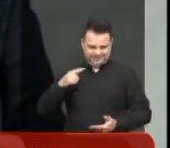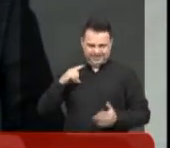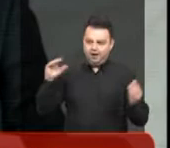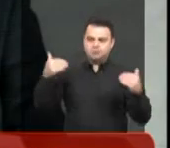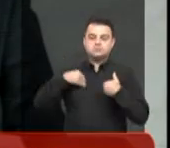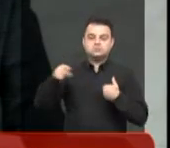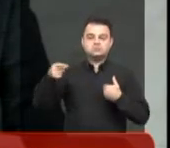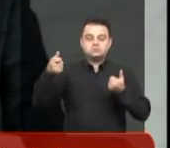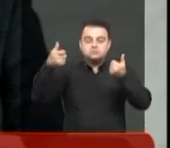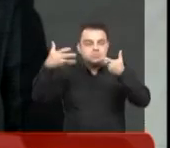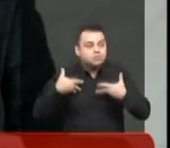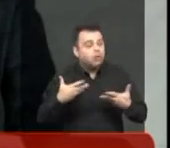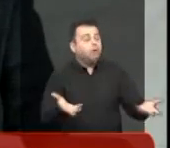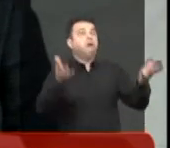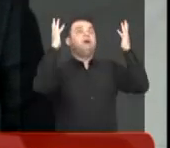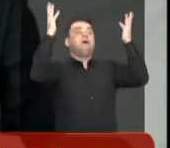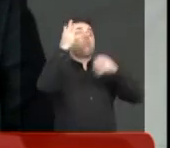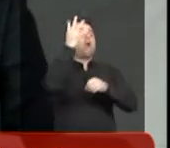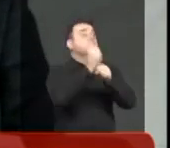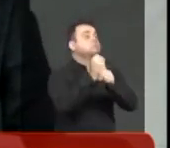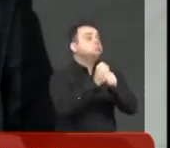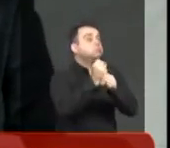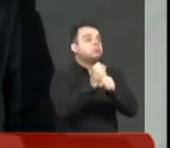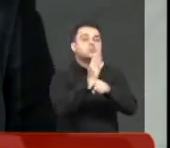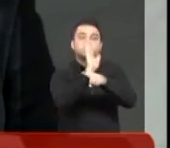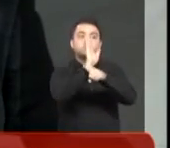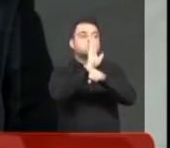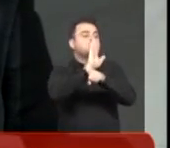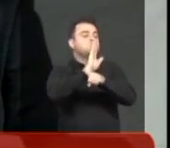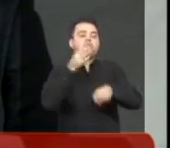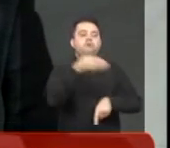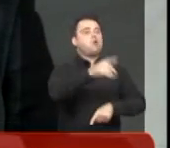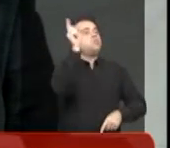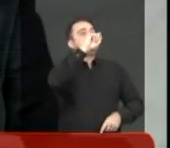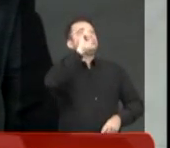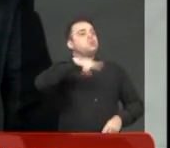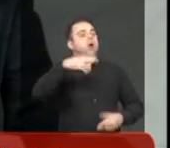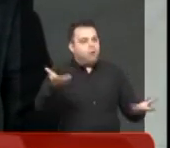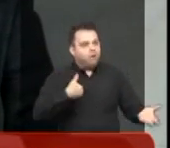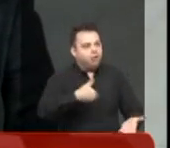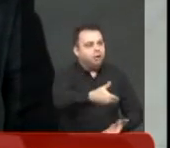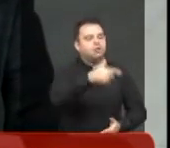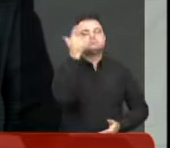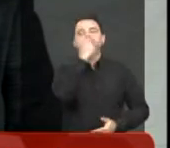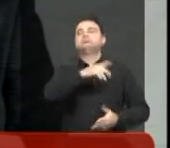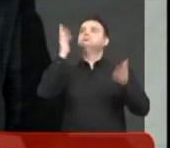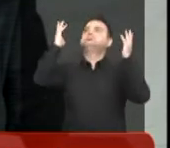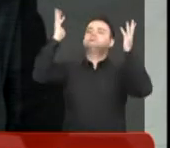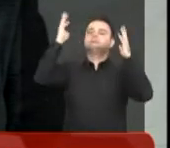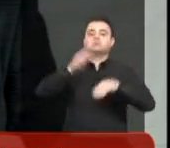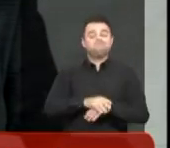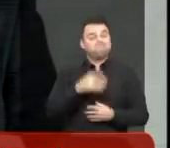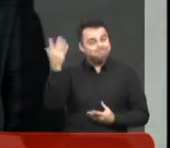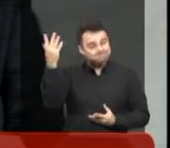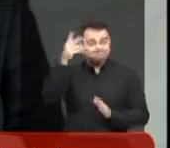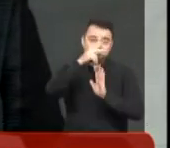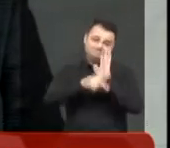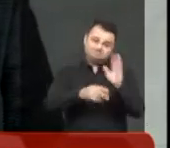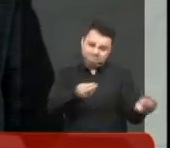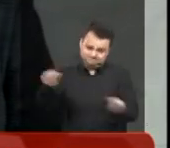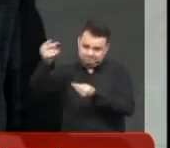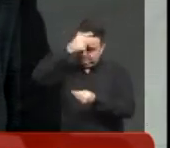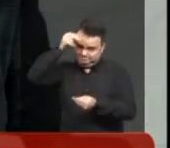finalmente, depois de quatro anos, vou poder levar meu filho ao cinema. Só que esse projeto eu soube que foi vetado, o veto ainda não voltou para casa